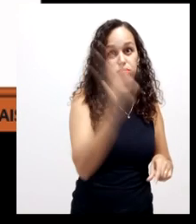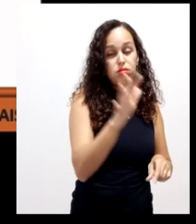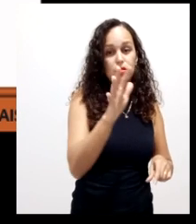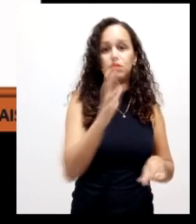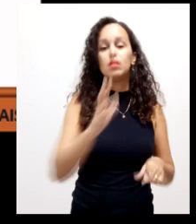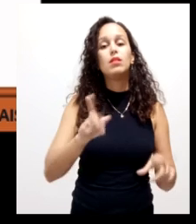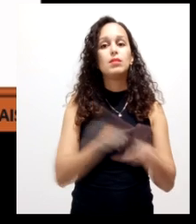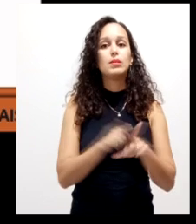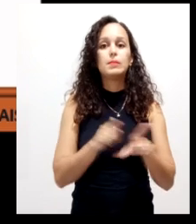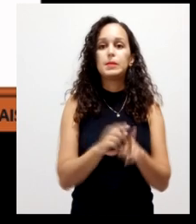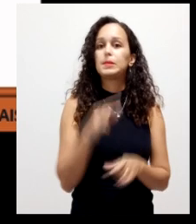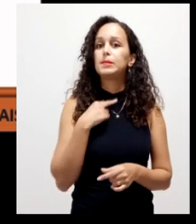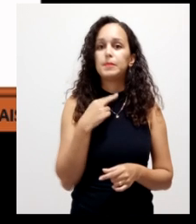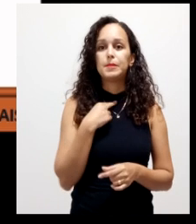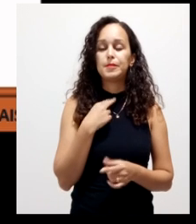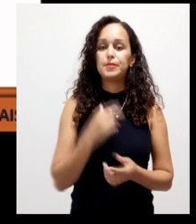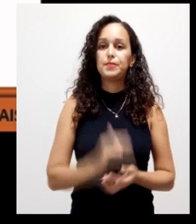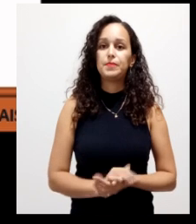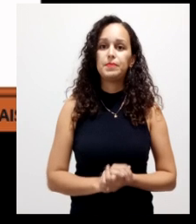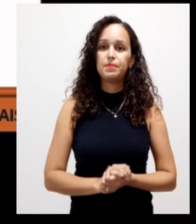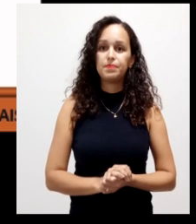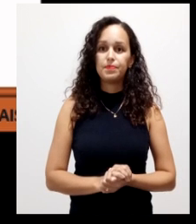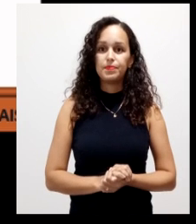exposto só a ponto de desidratar